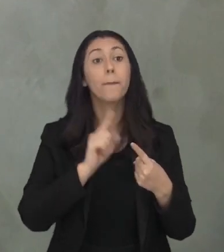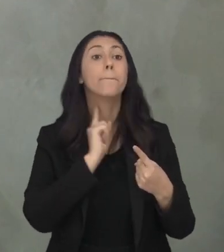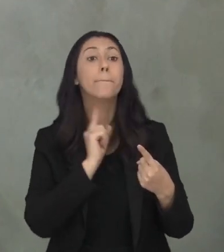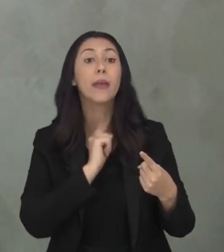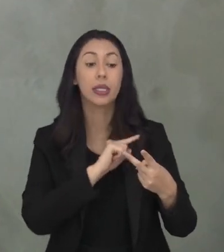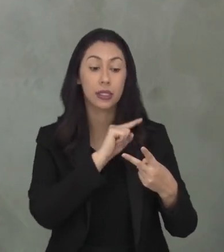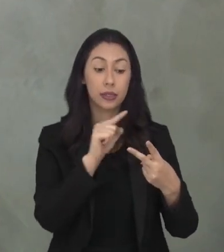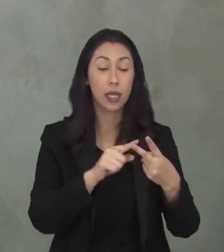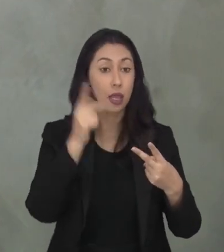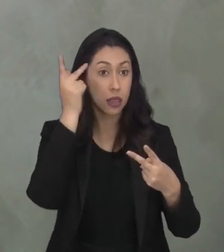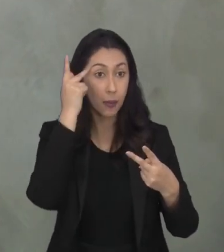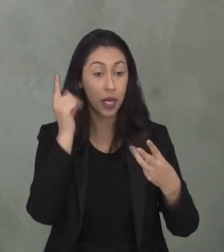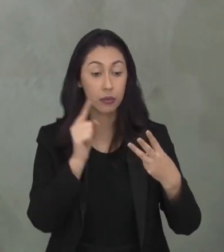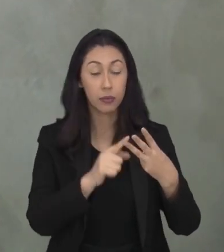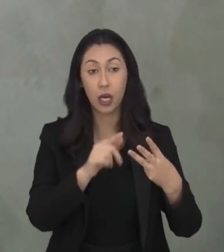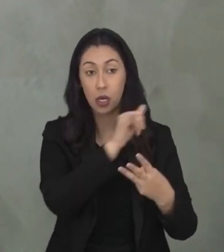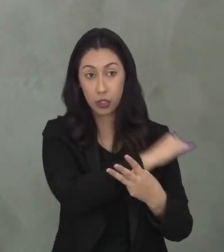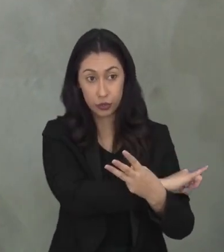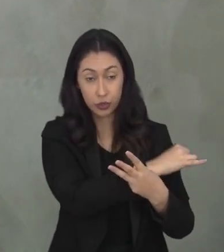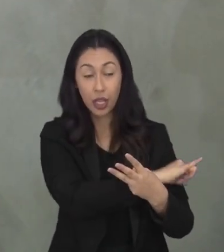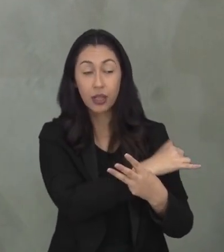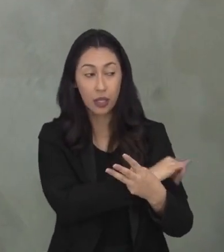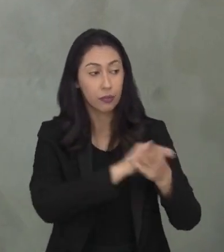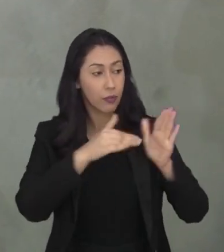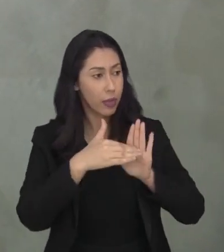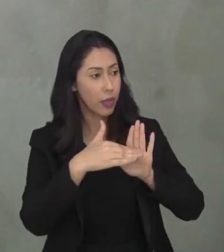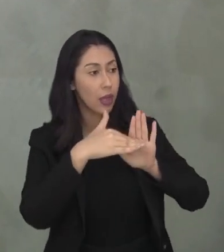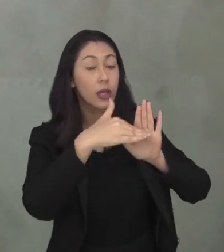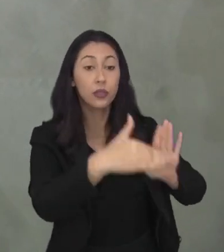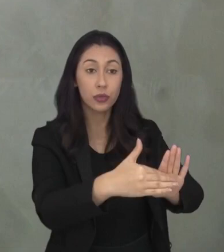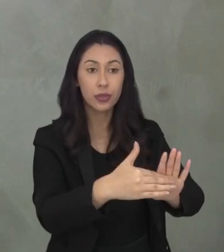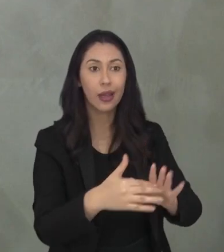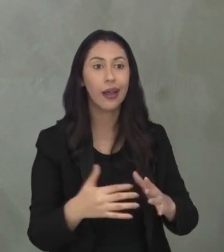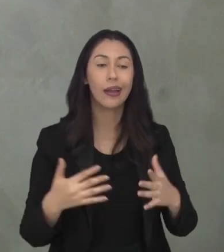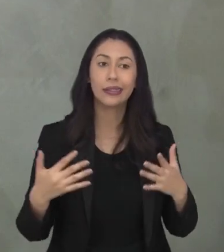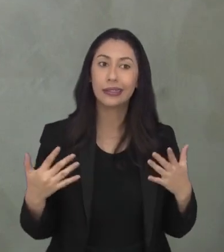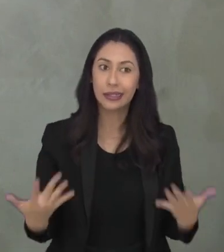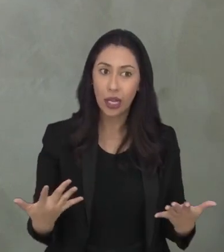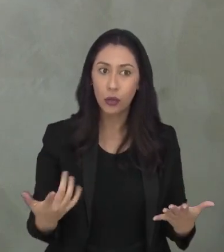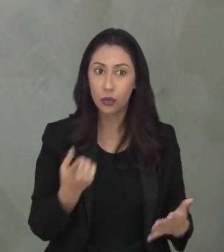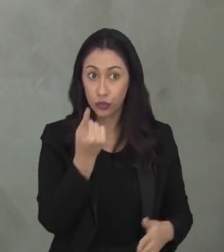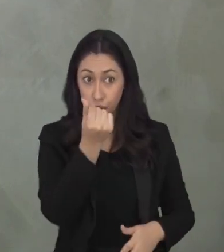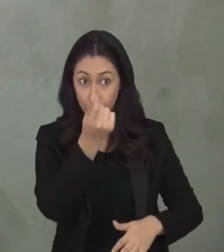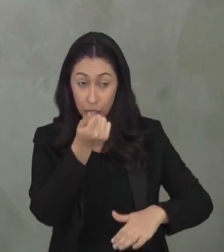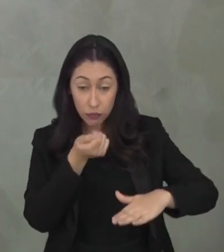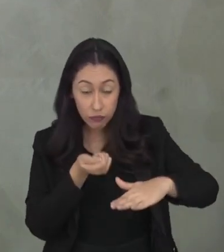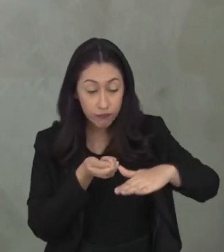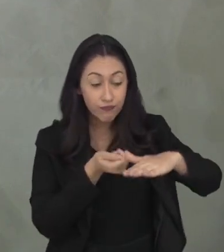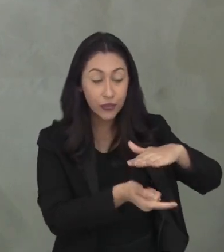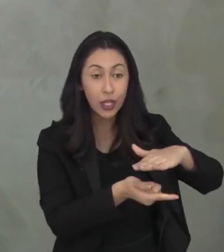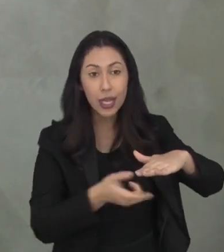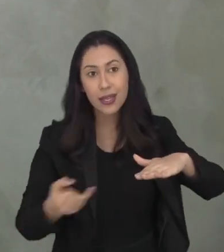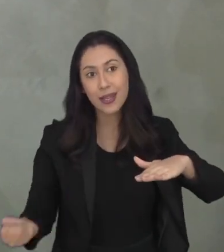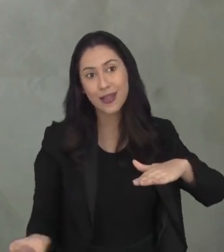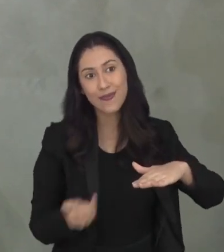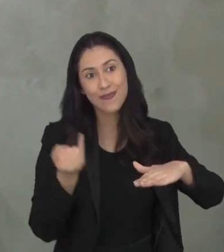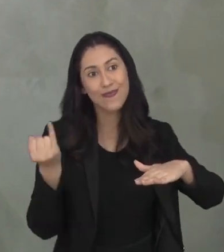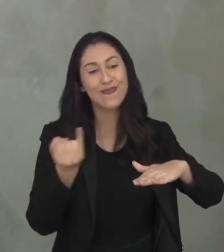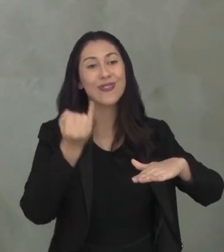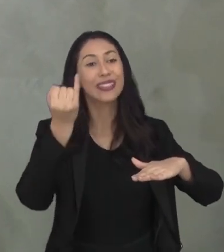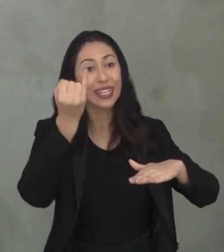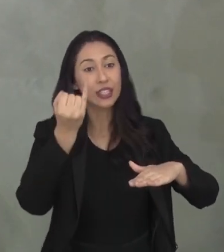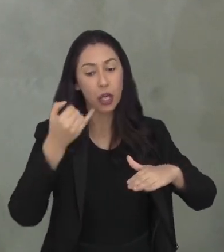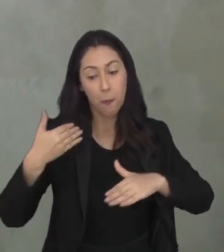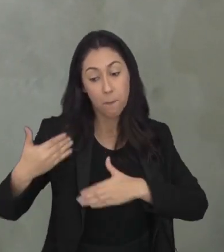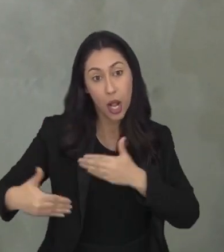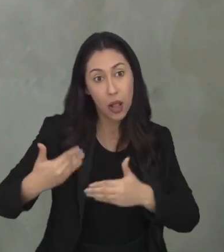Janeiro. Ele abastece a cidade do Rio de Janeiro. Então, esses investimentos são fundamentais